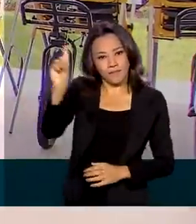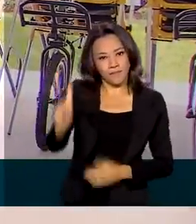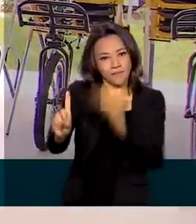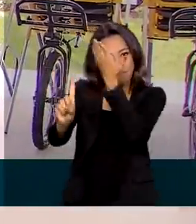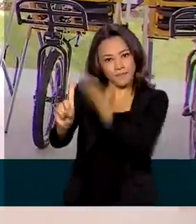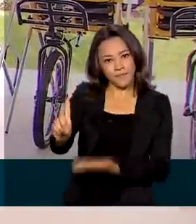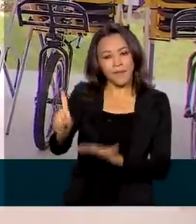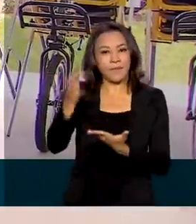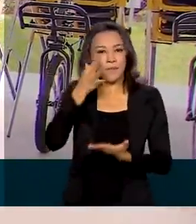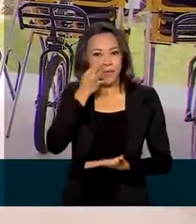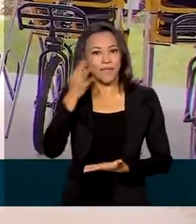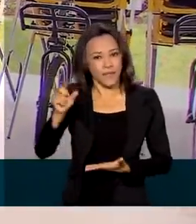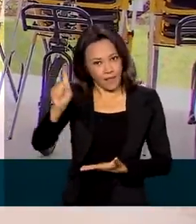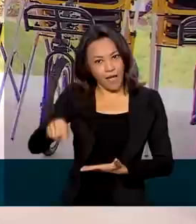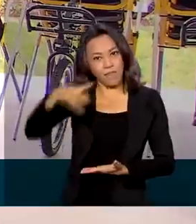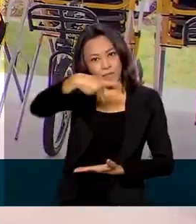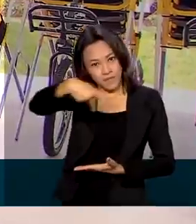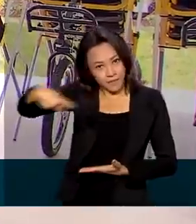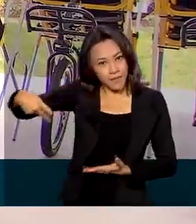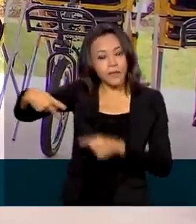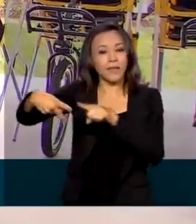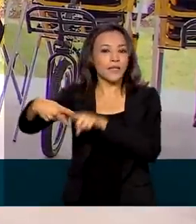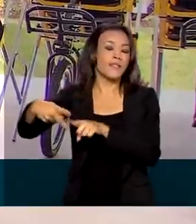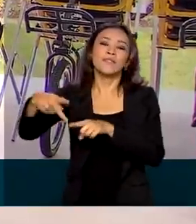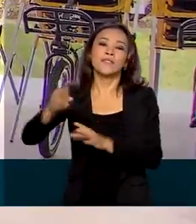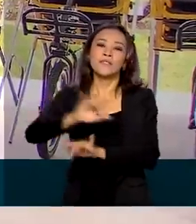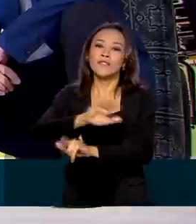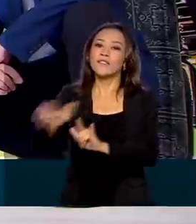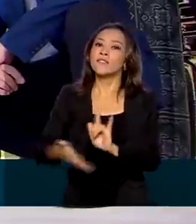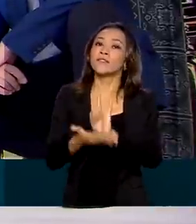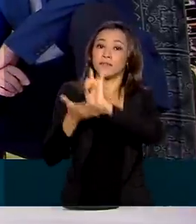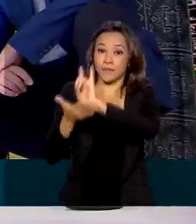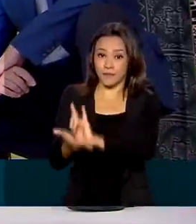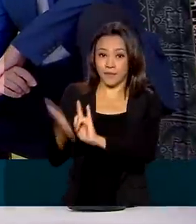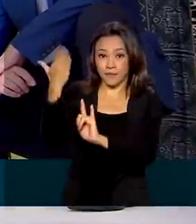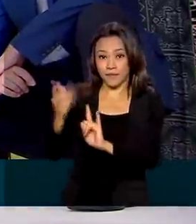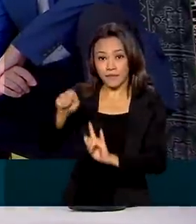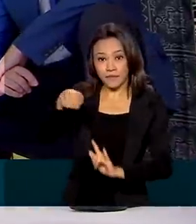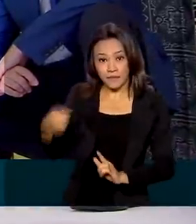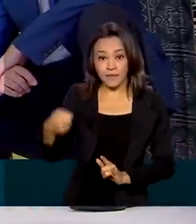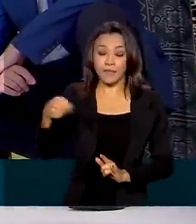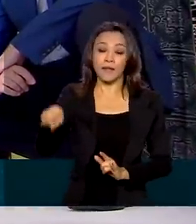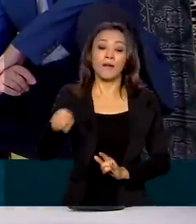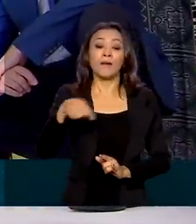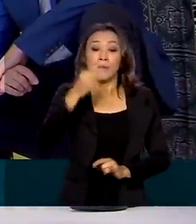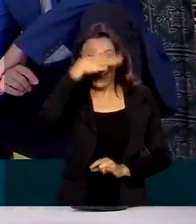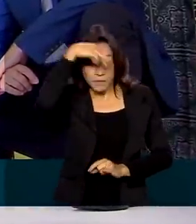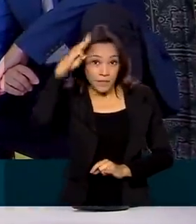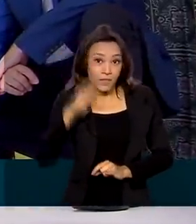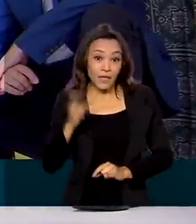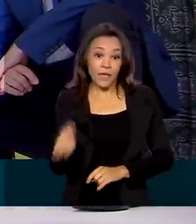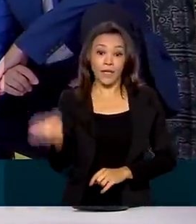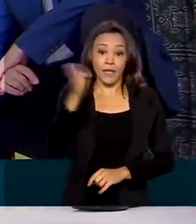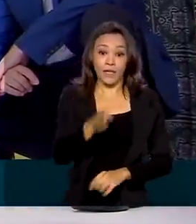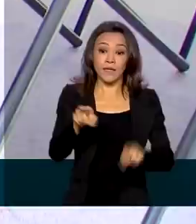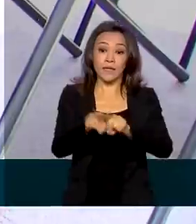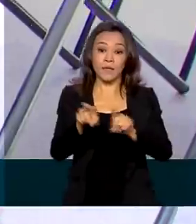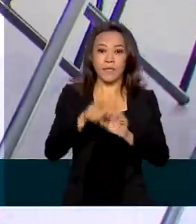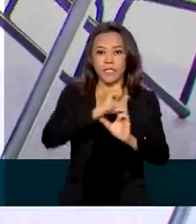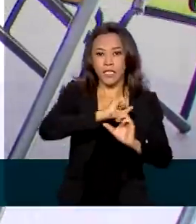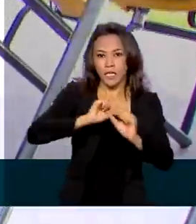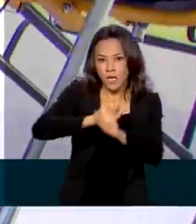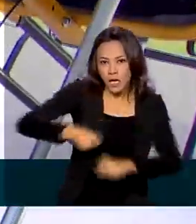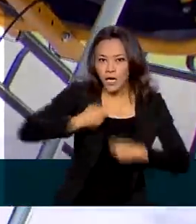-dama e presidente do Conselho do Pátria Voluntária, Michele Bolsonaro, e de Andréa Ponte, da equipe paralímpica de canoagem.